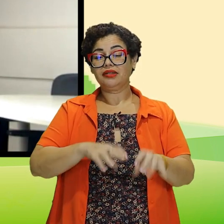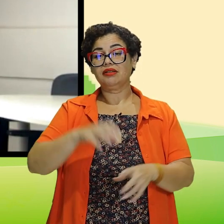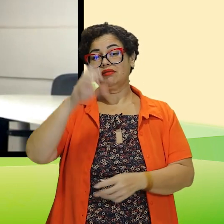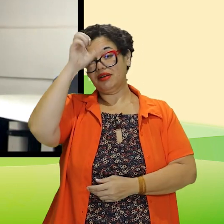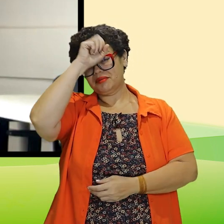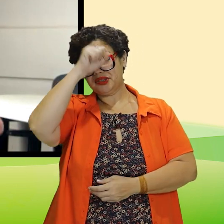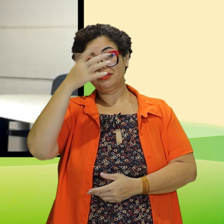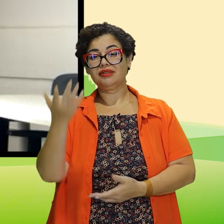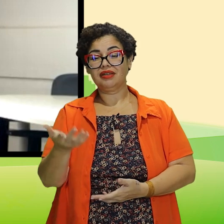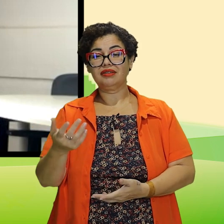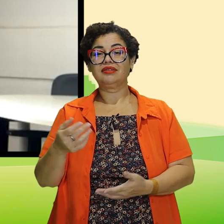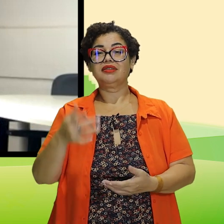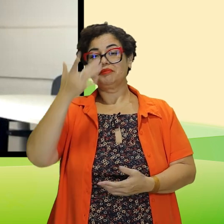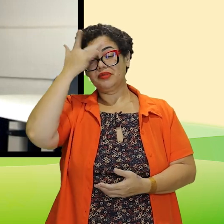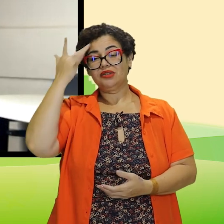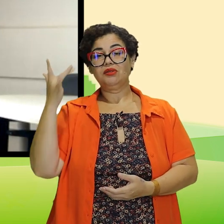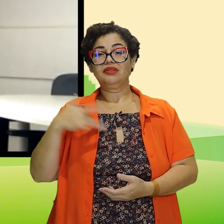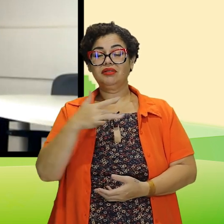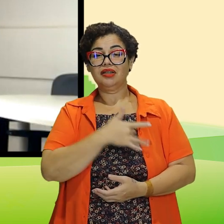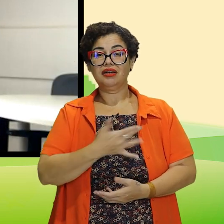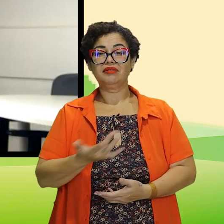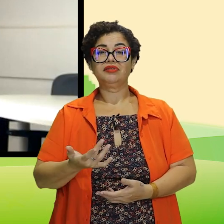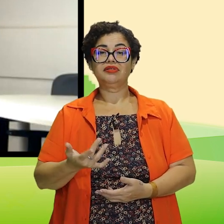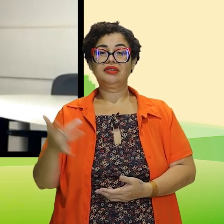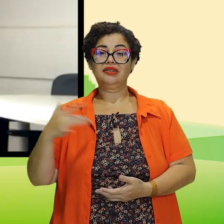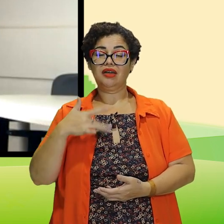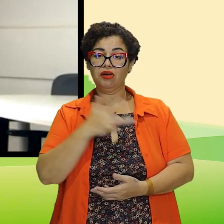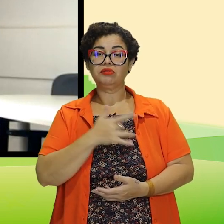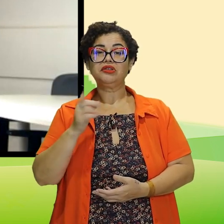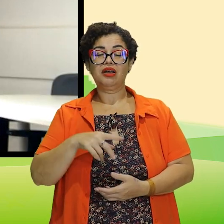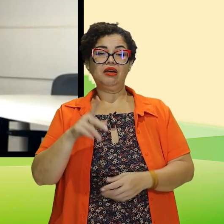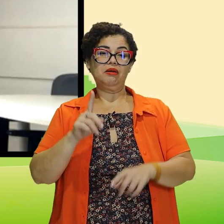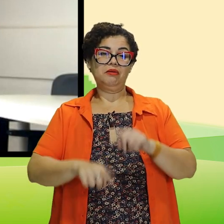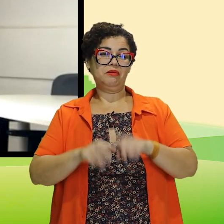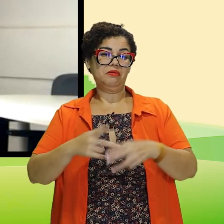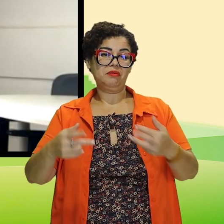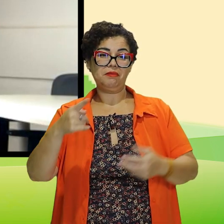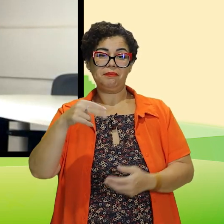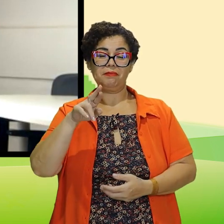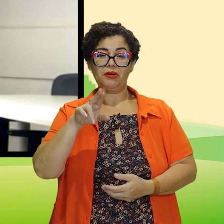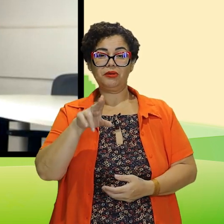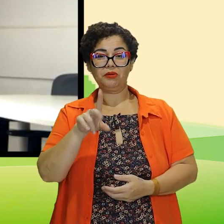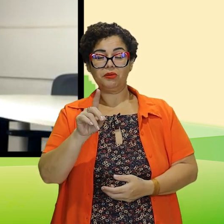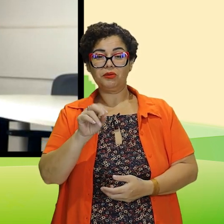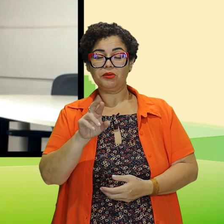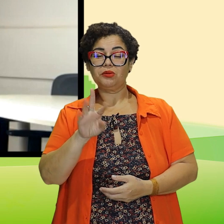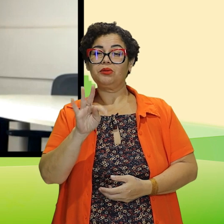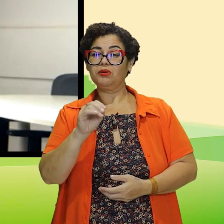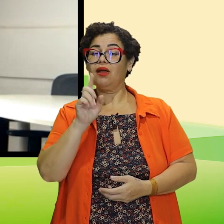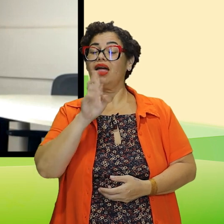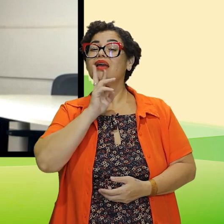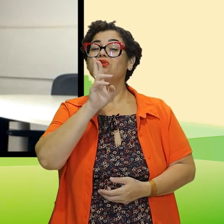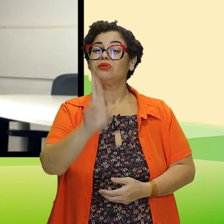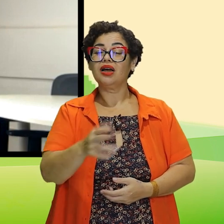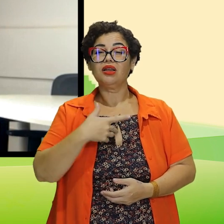a aprendizagem é um produto. Pessoas saudáveis, a saúde é um produto. Então,